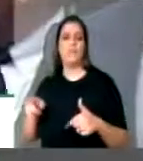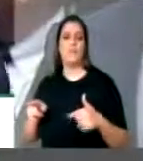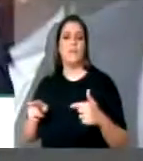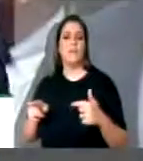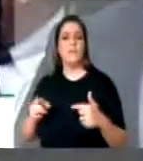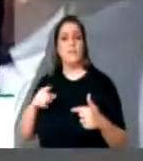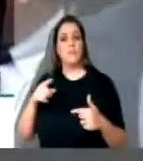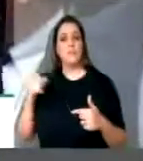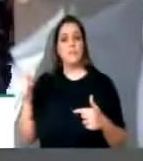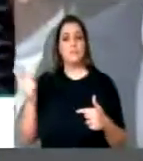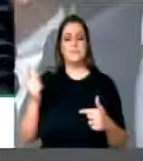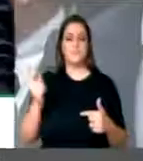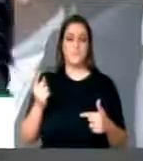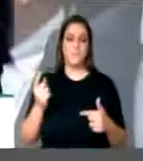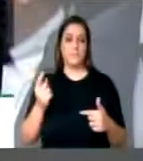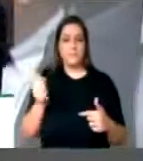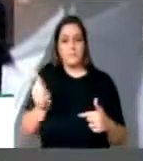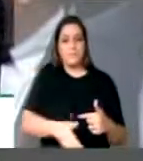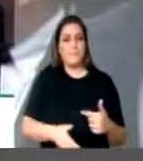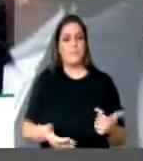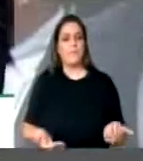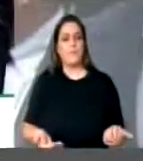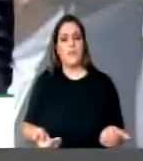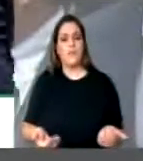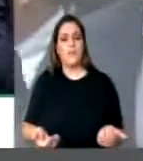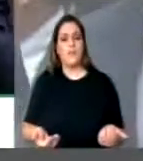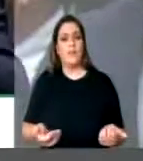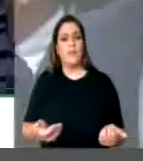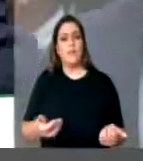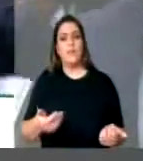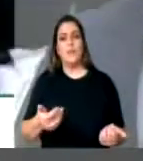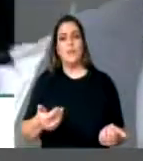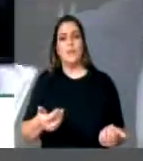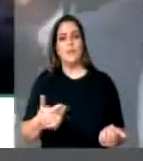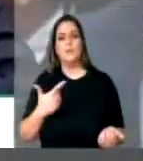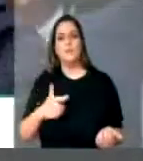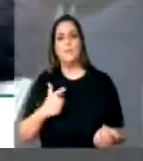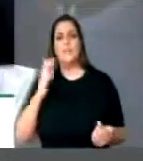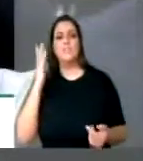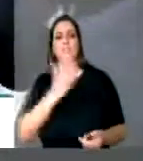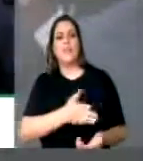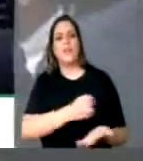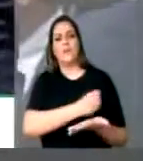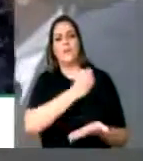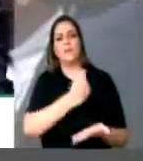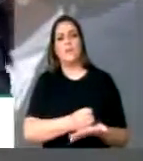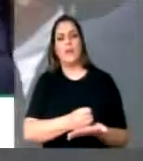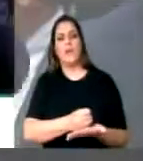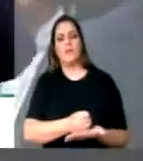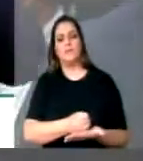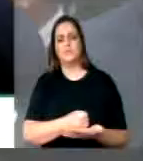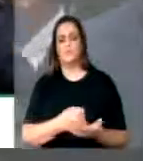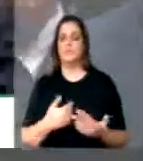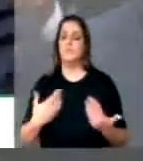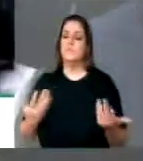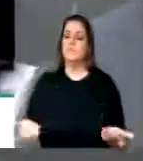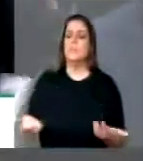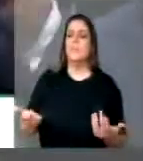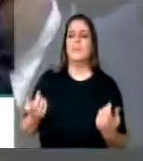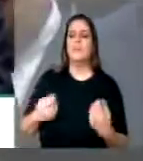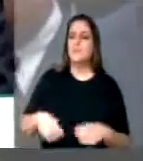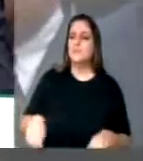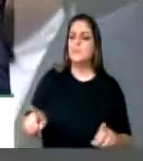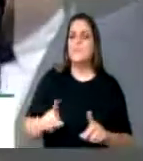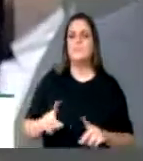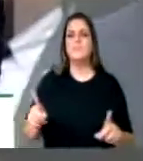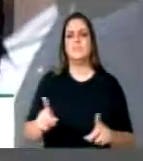terceirização é a precarização. Não é fazendo retirada de direitos como da Previdência, da Reforma Trabalhista, da Terceirização, do Ensino